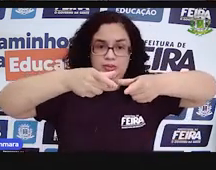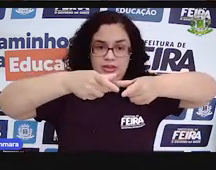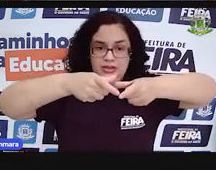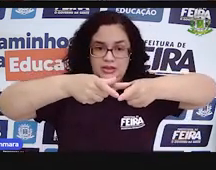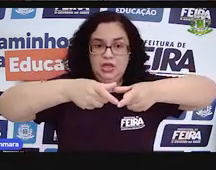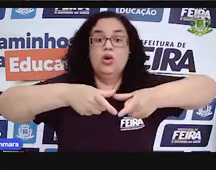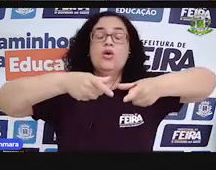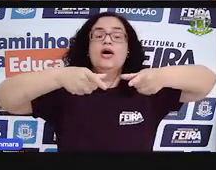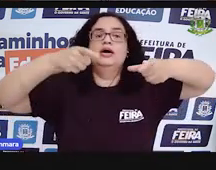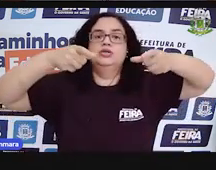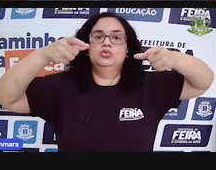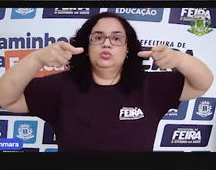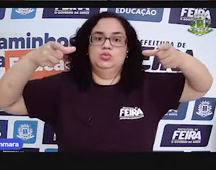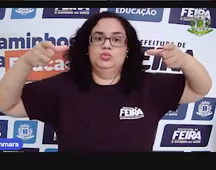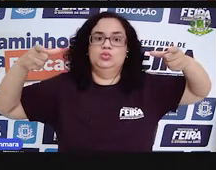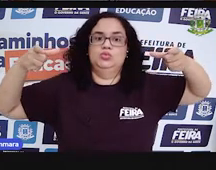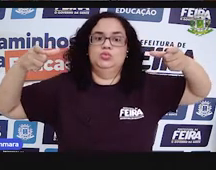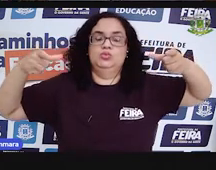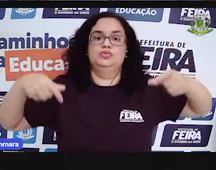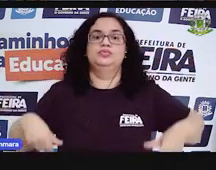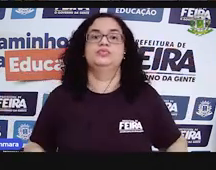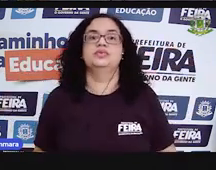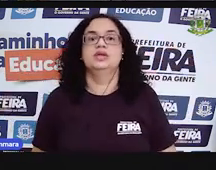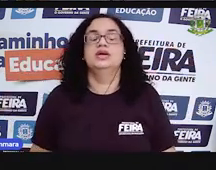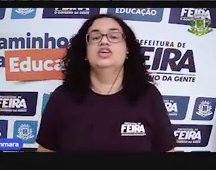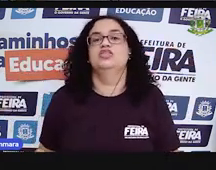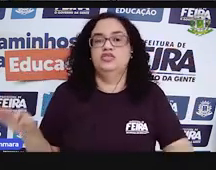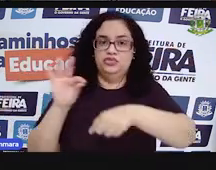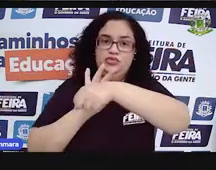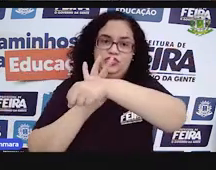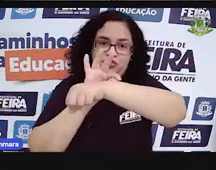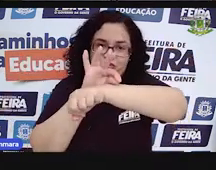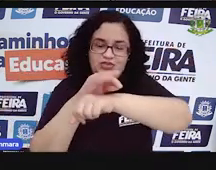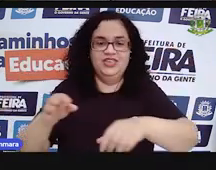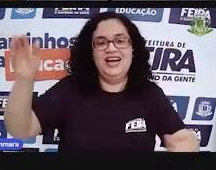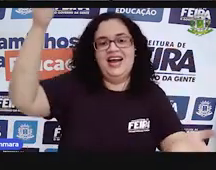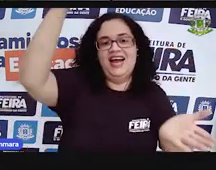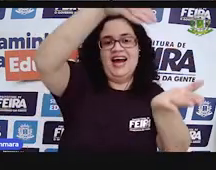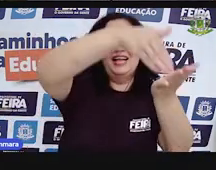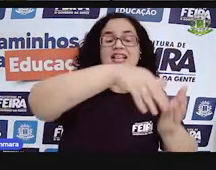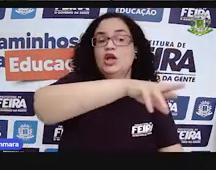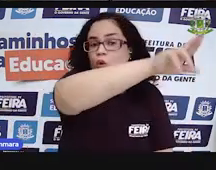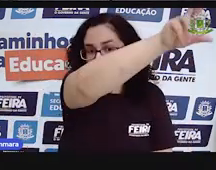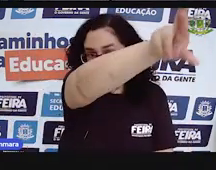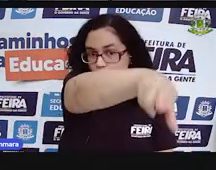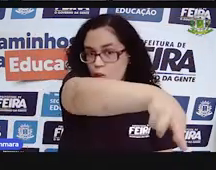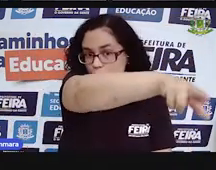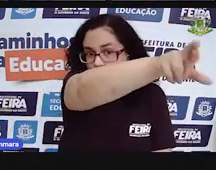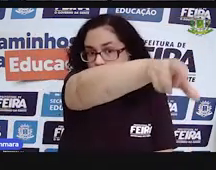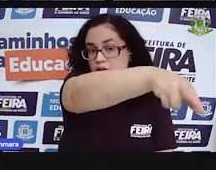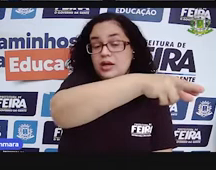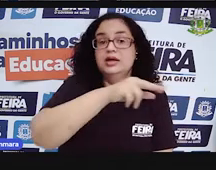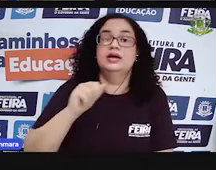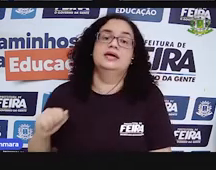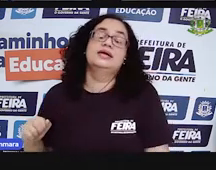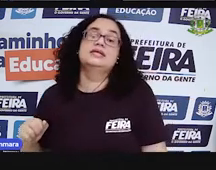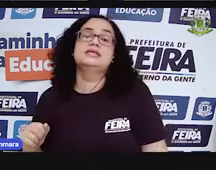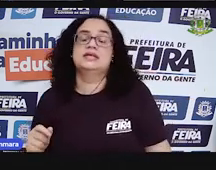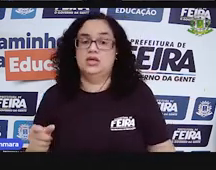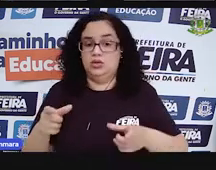para o grandão. Foi da formiguinha para o elefante. Tá bom? Essa está em ordem